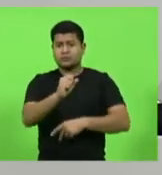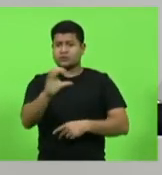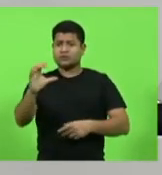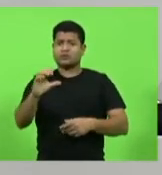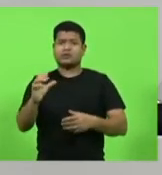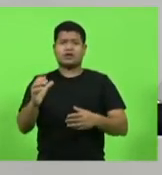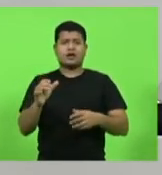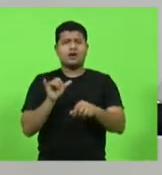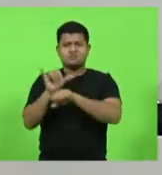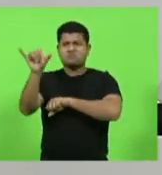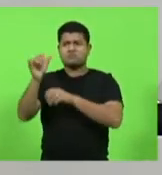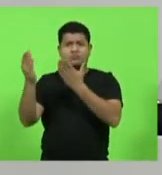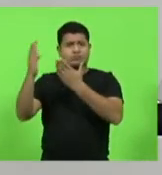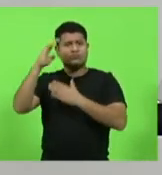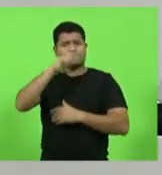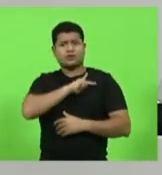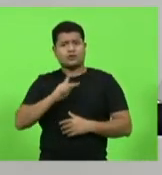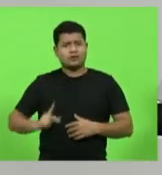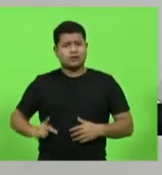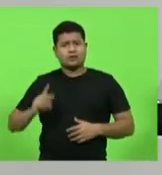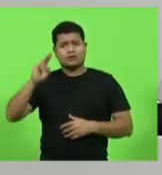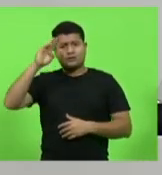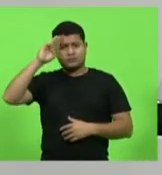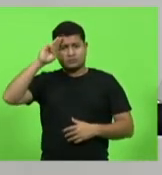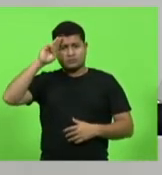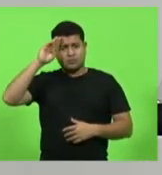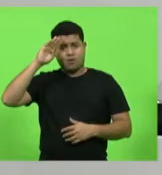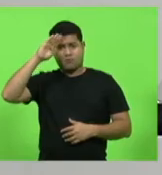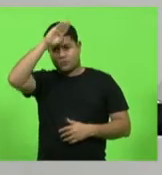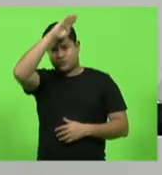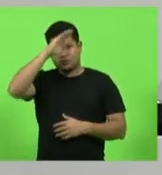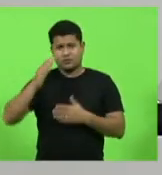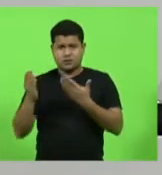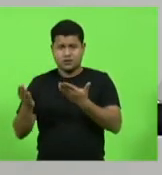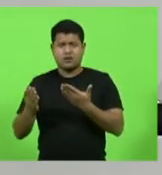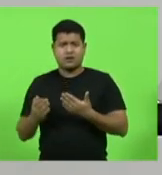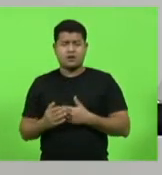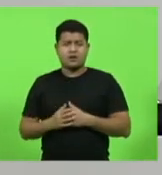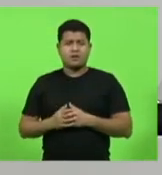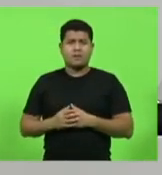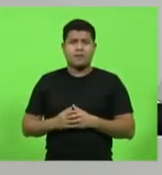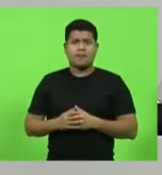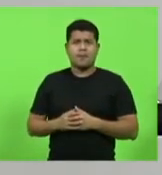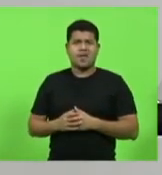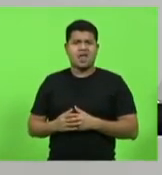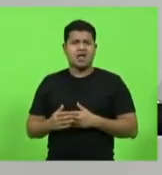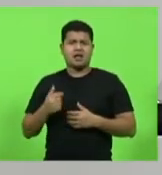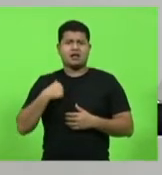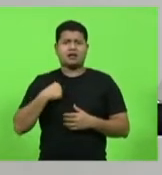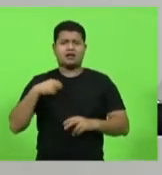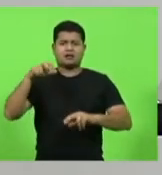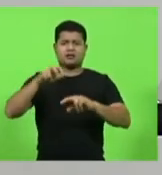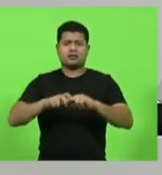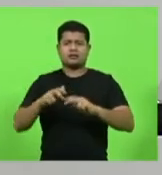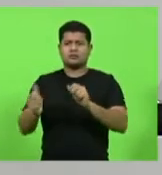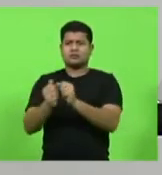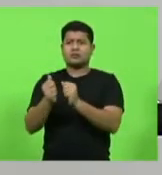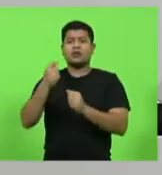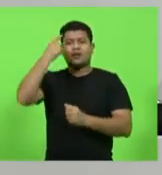quando virou as costas ali e disse, sentado na minha frente, não estou nem aí para essa militância, a senhora estava junto?